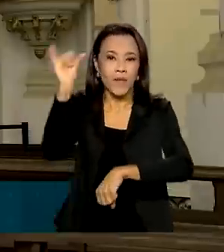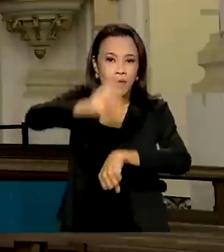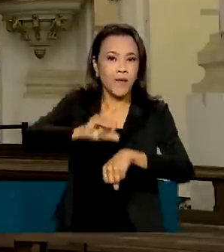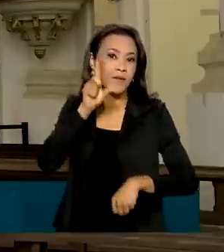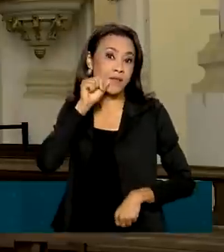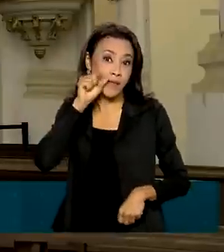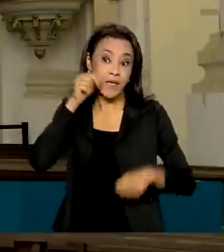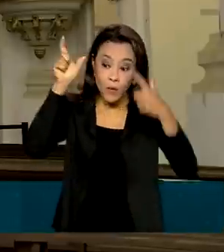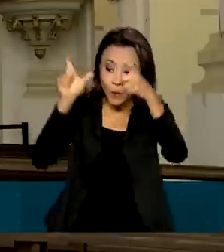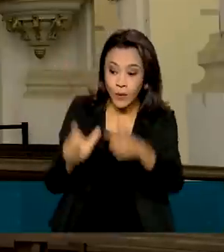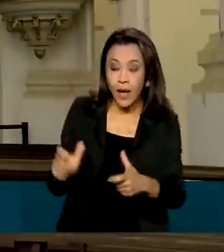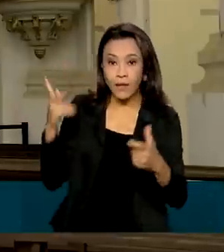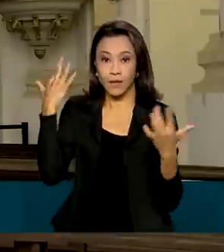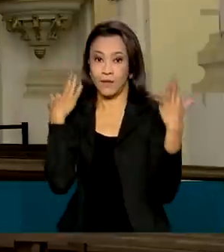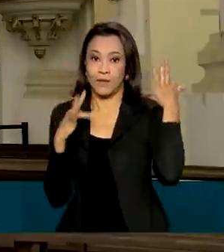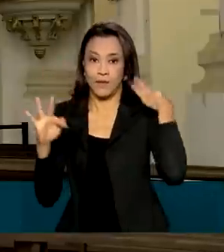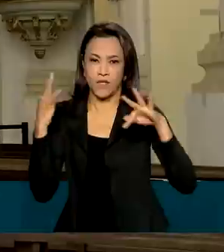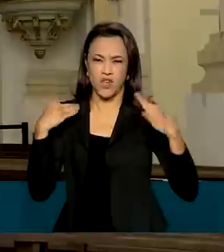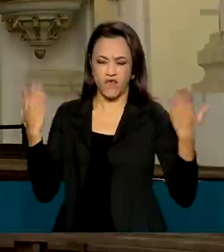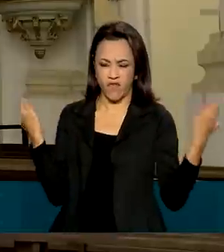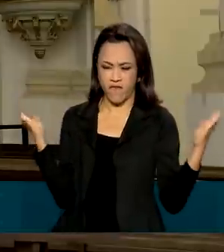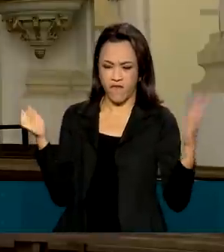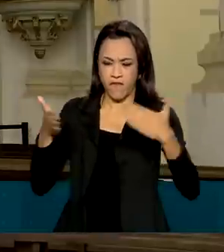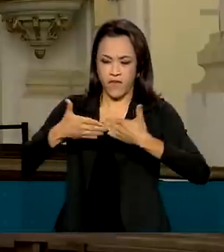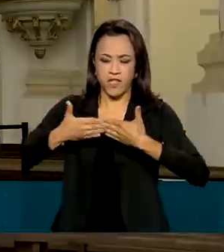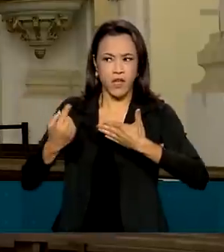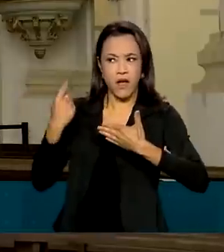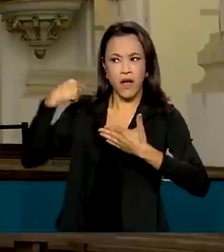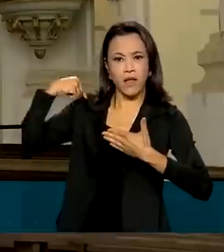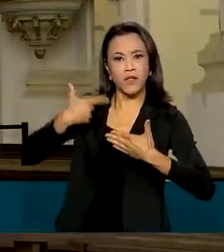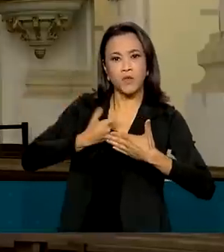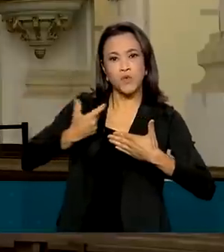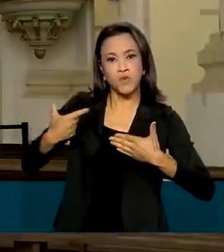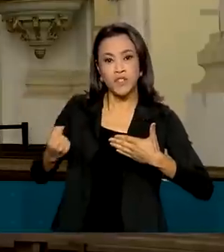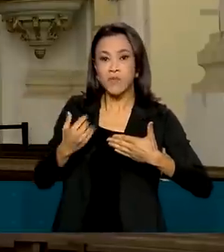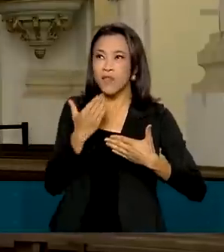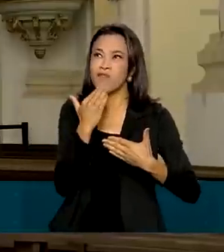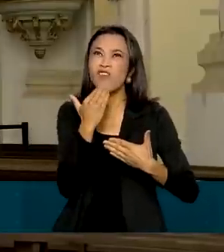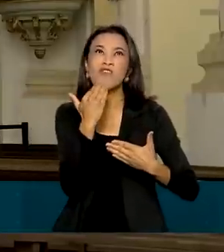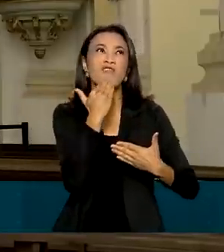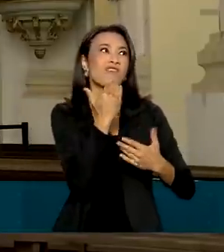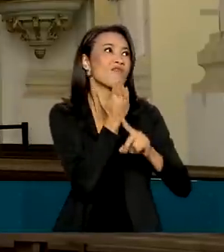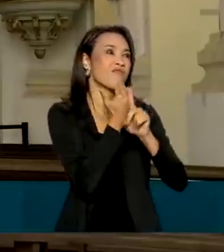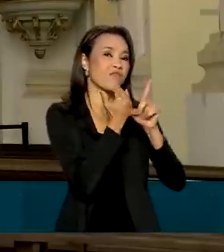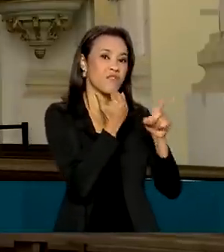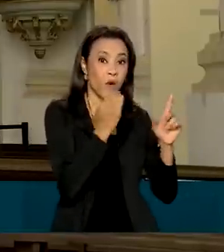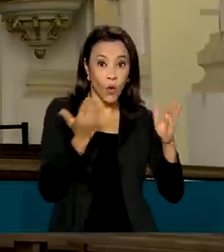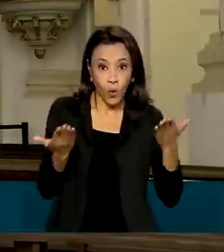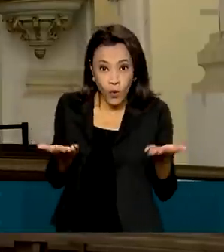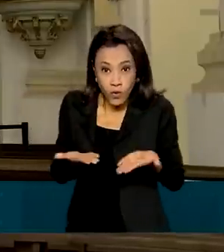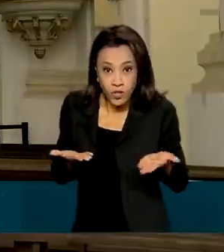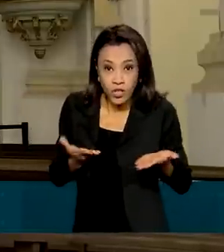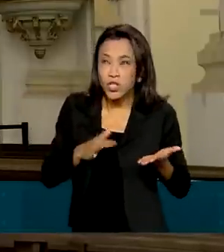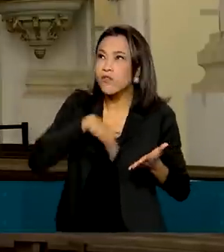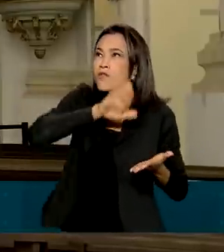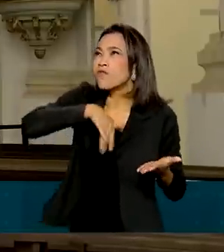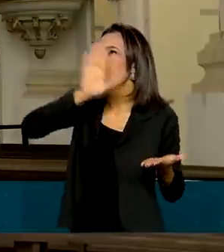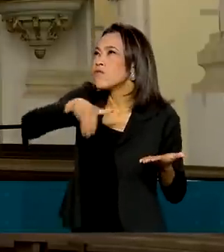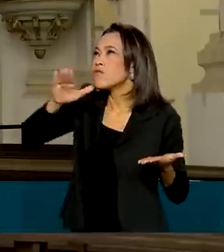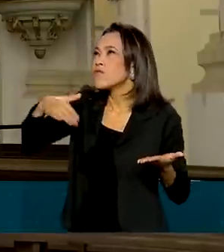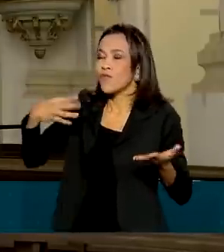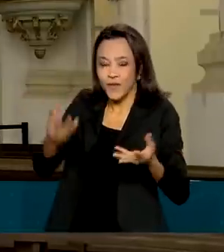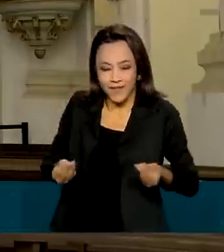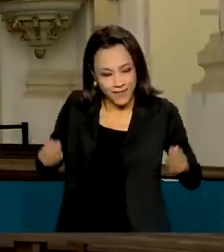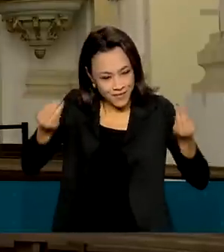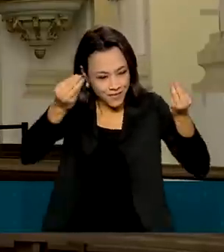turístico. Ela foi fechada desde 2020 pelo mau estado de conservação. Hoje, toda restaurada foi